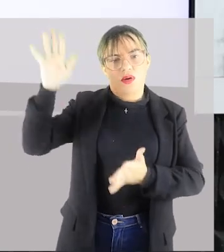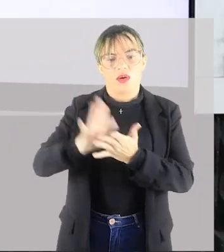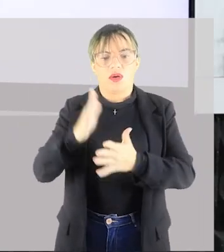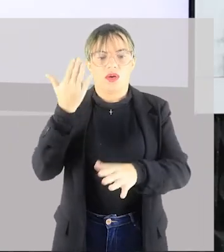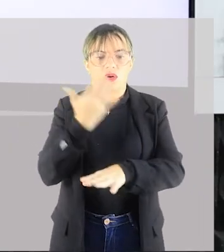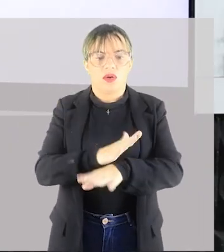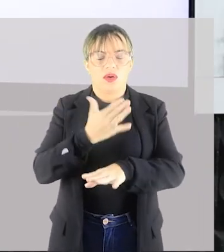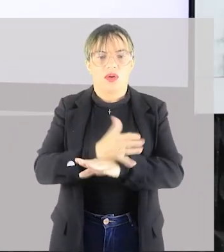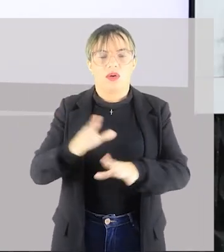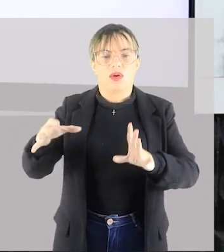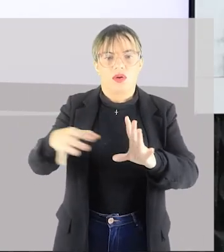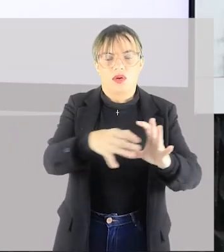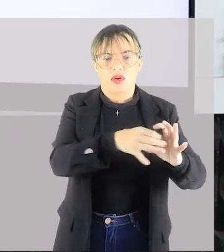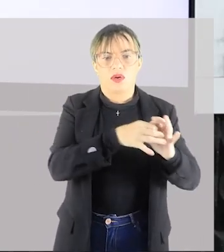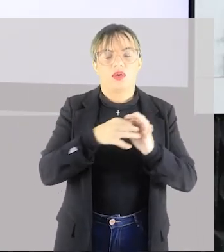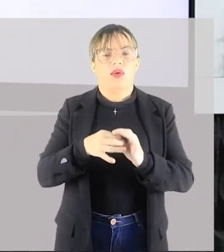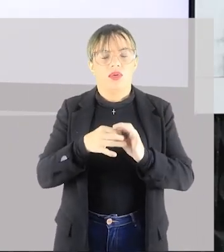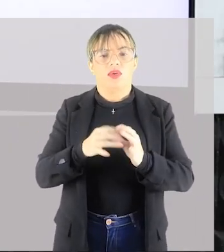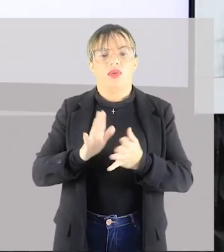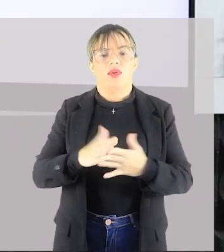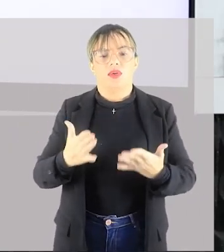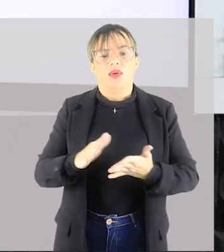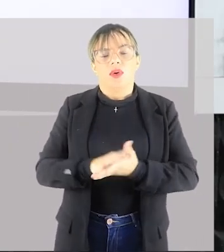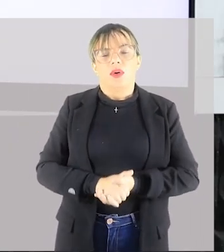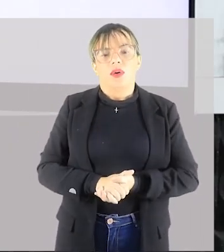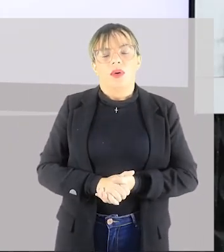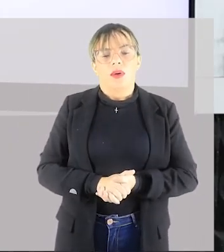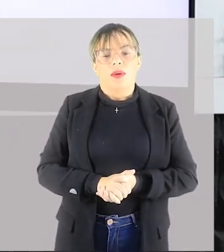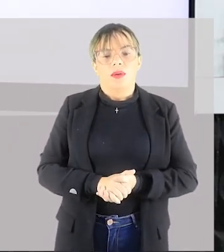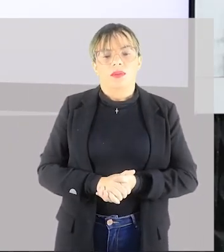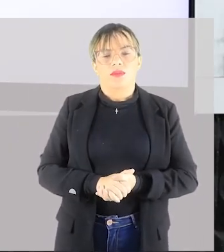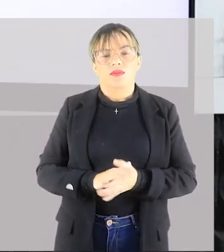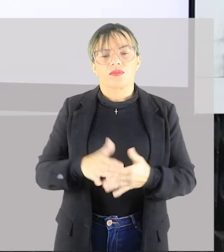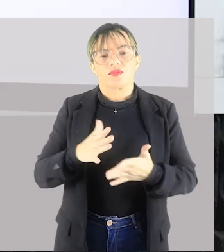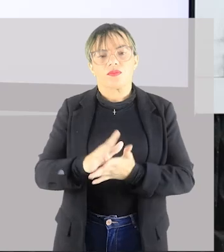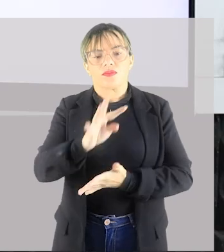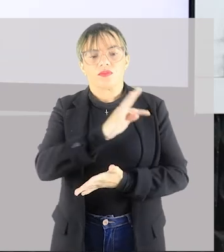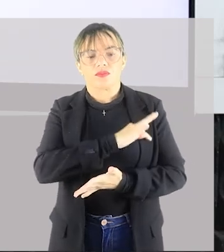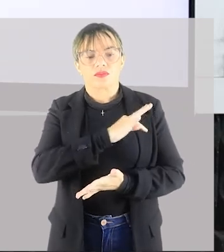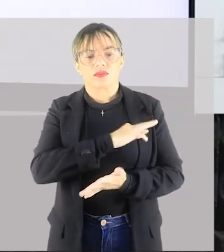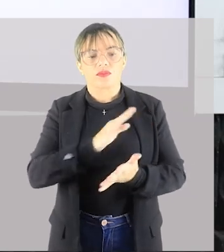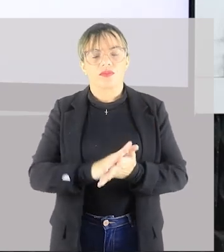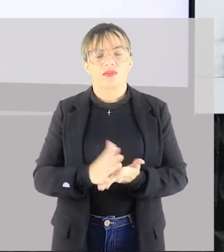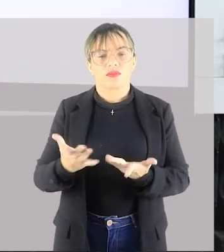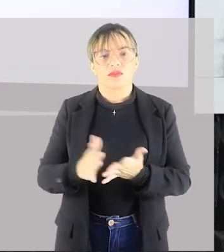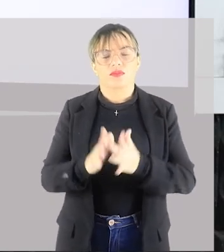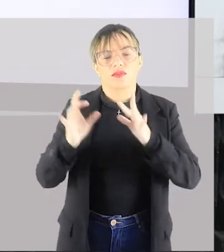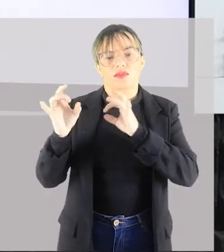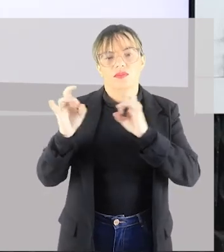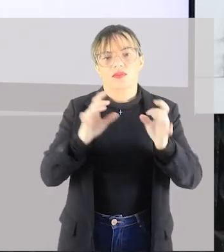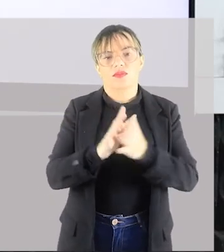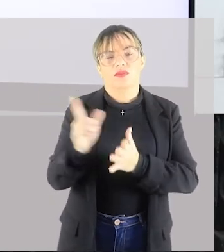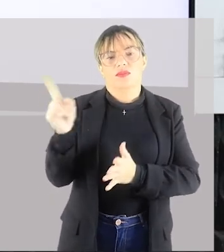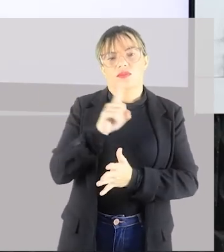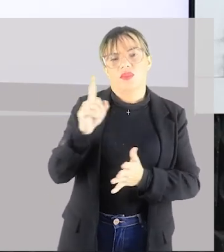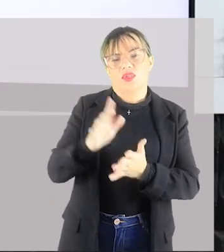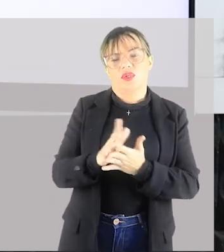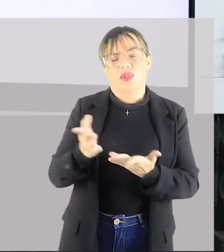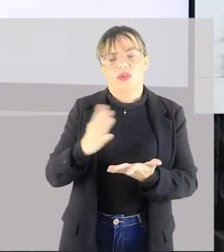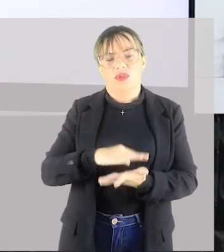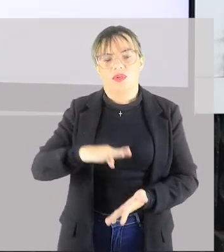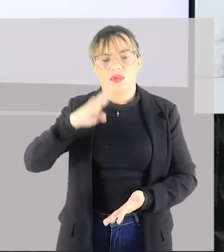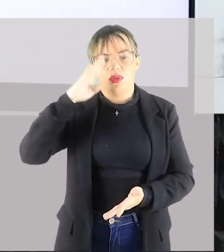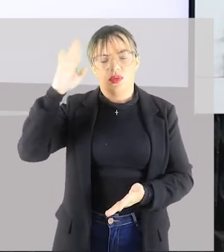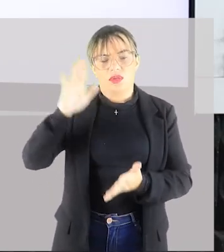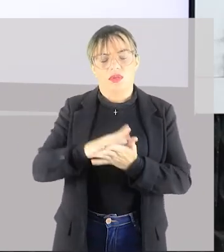caminhando juntos. Então a técnica específica não era primordial